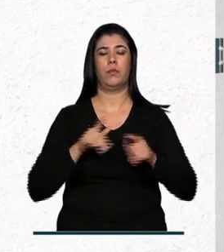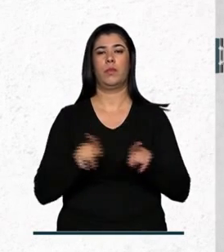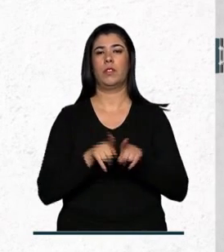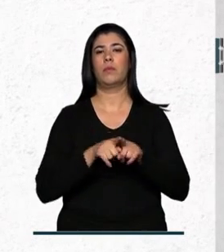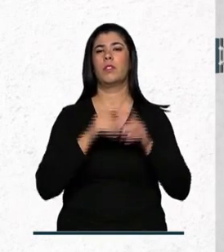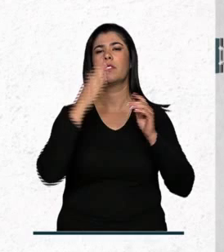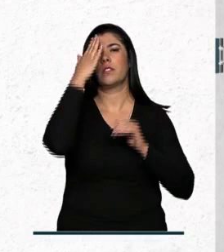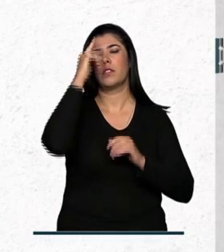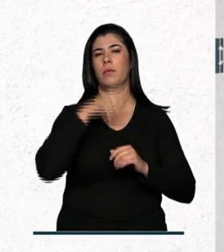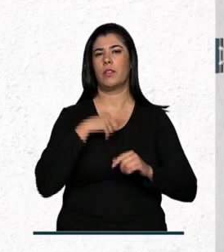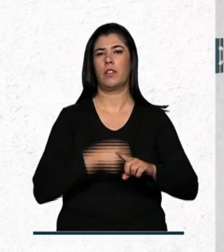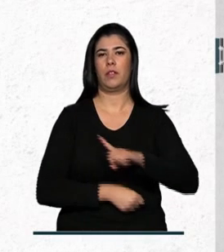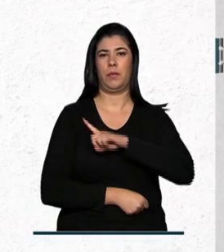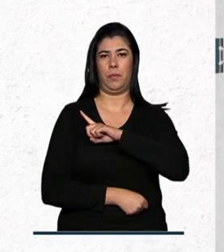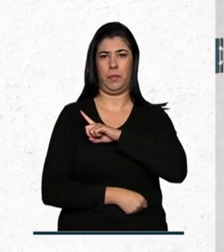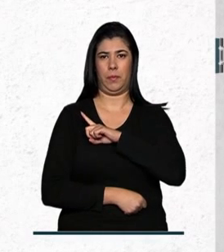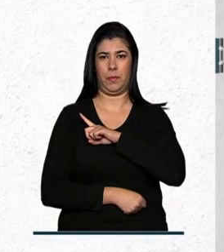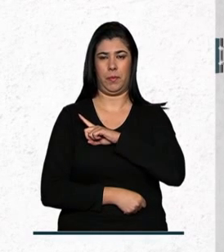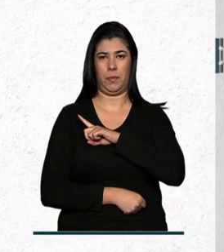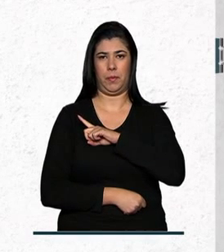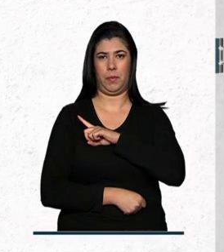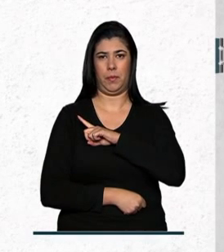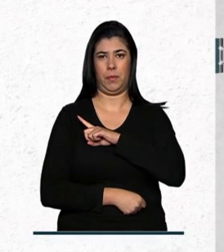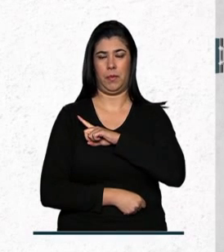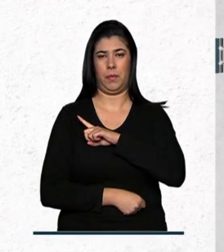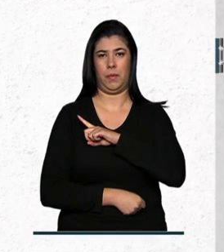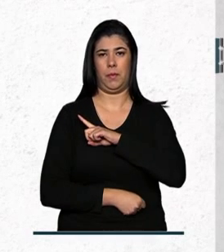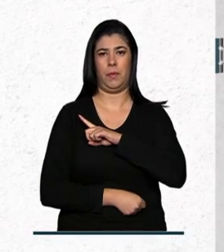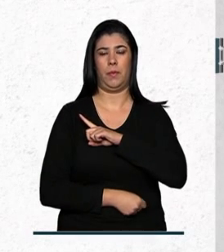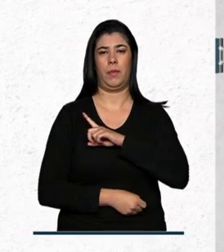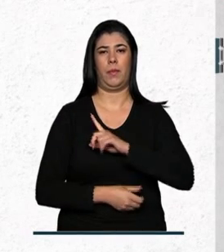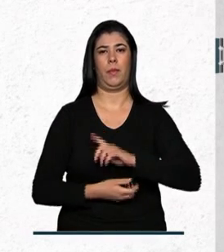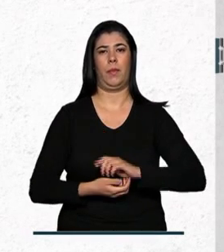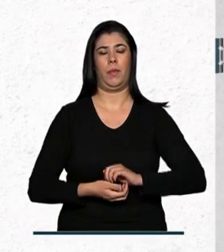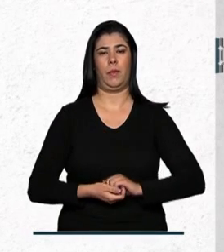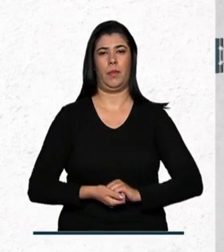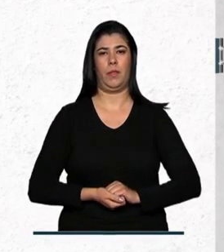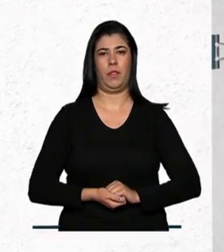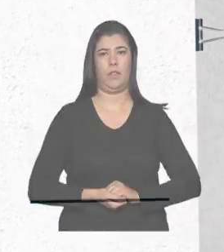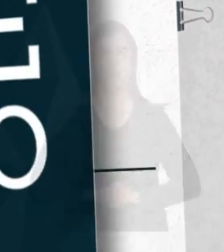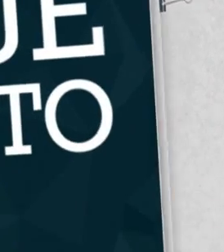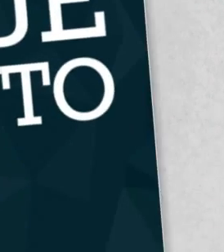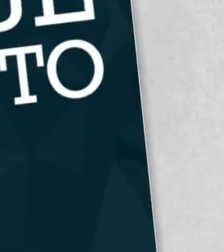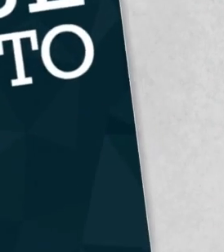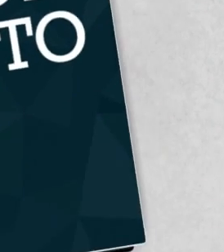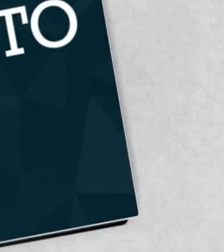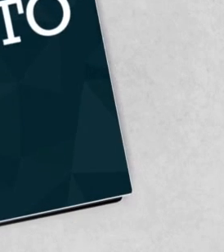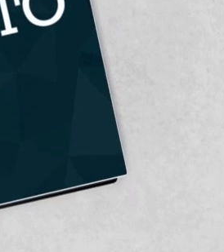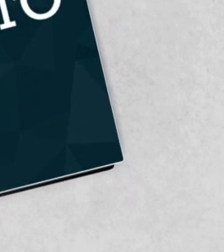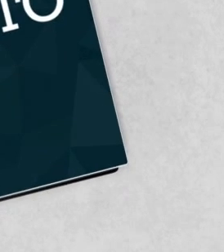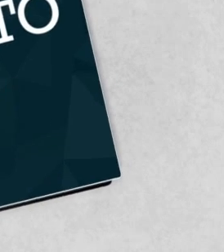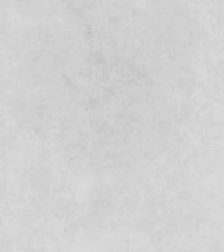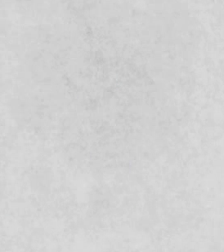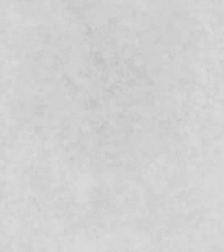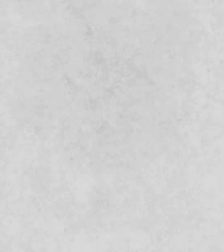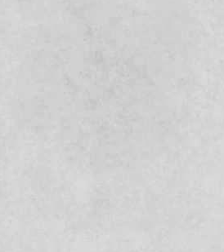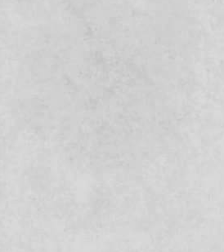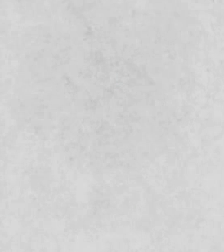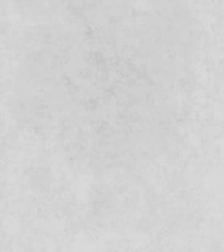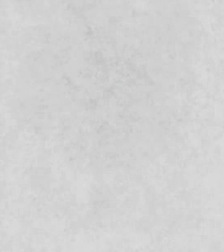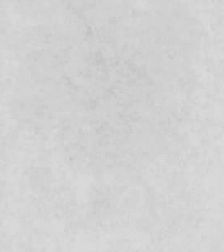Saiba mais em www.cultura.gov.br. Legenda